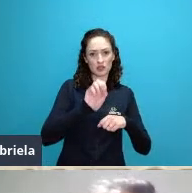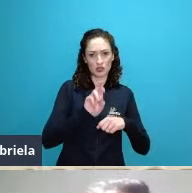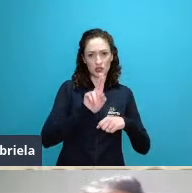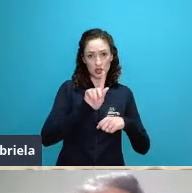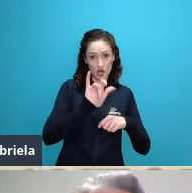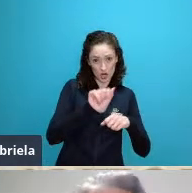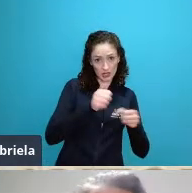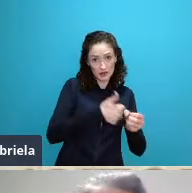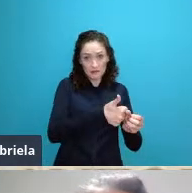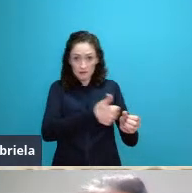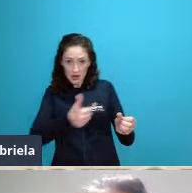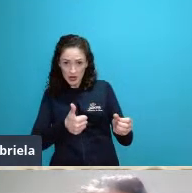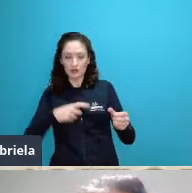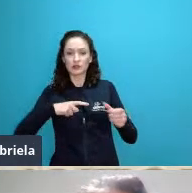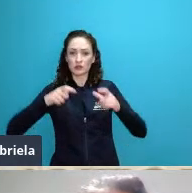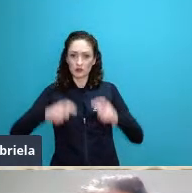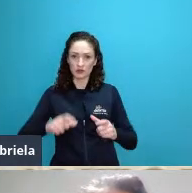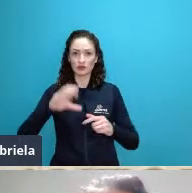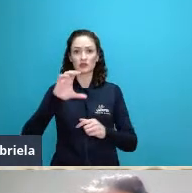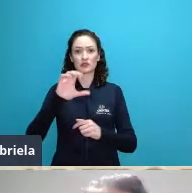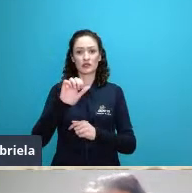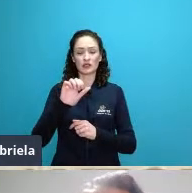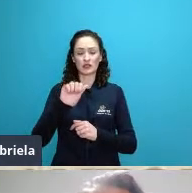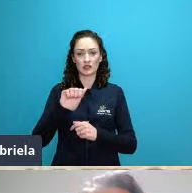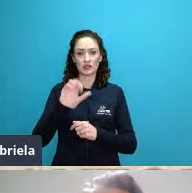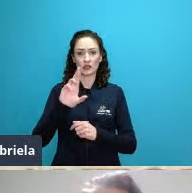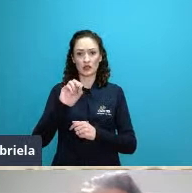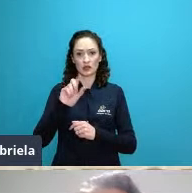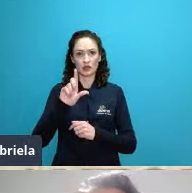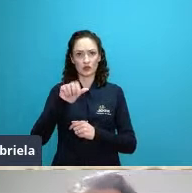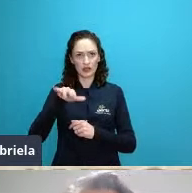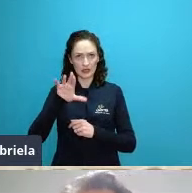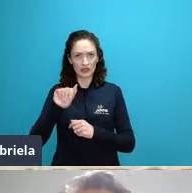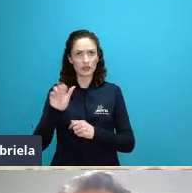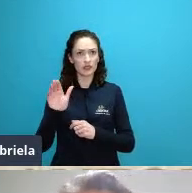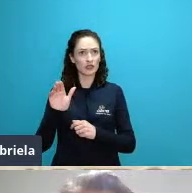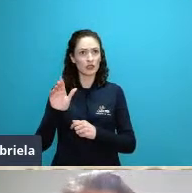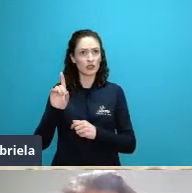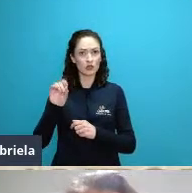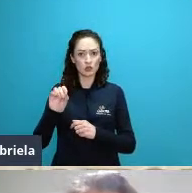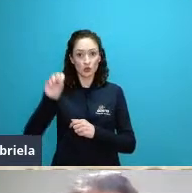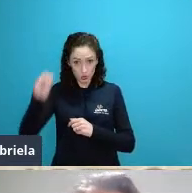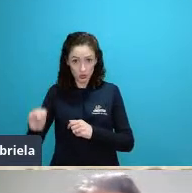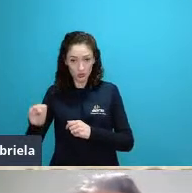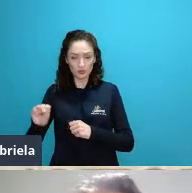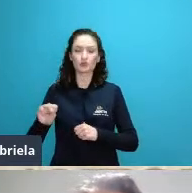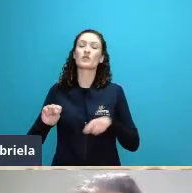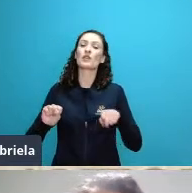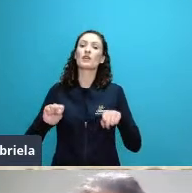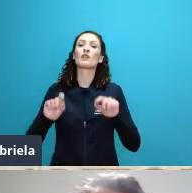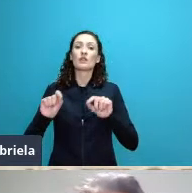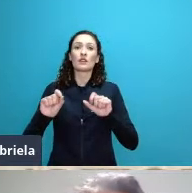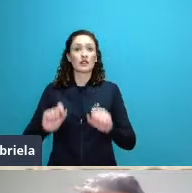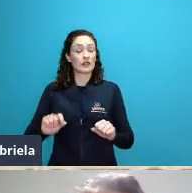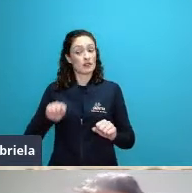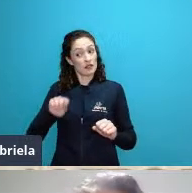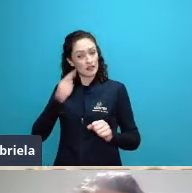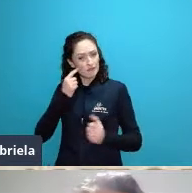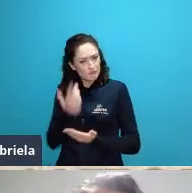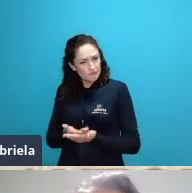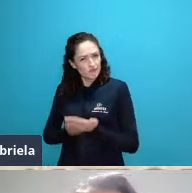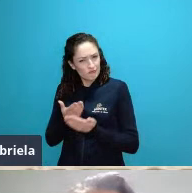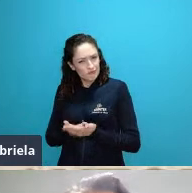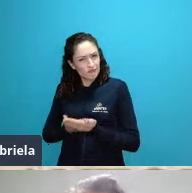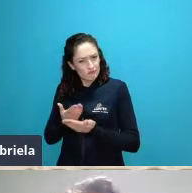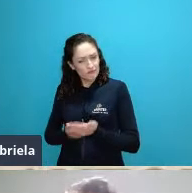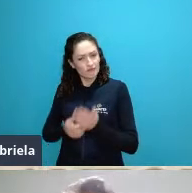então uma usina nuclear justamente com o propósito de fazer pesquisa e desenvolver a energia nuclear para